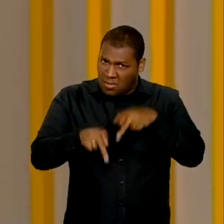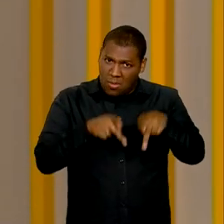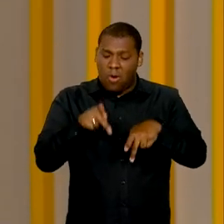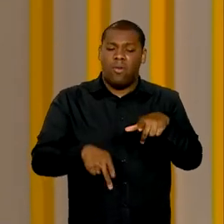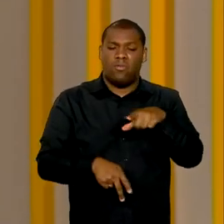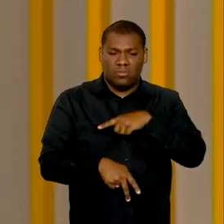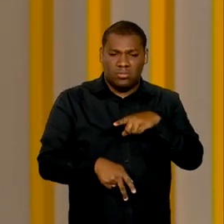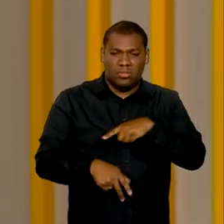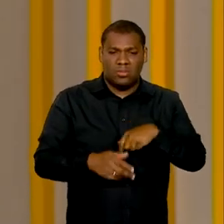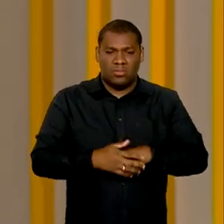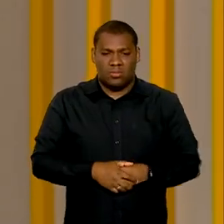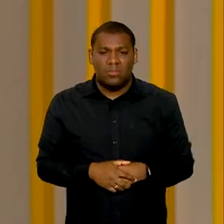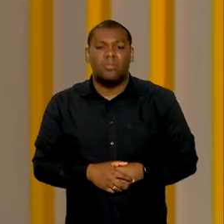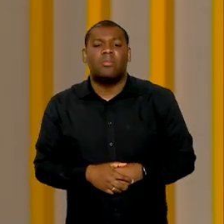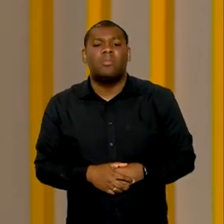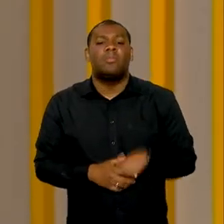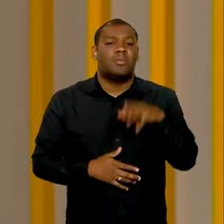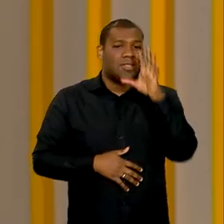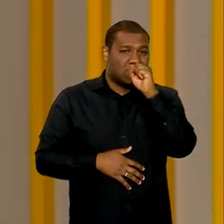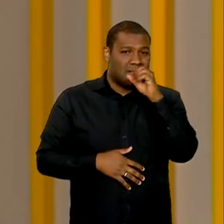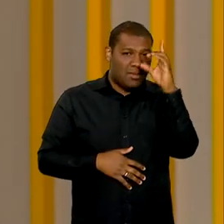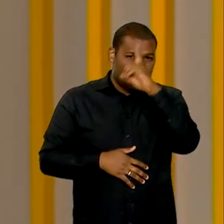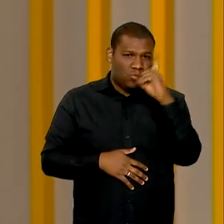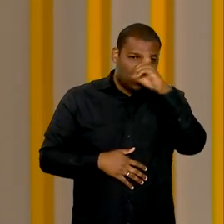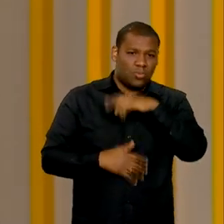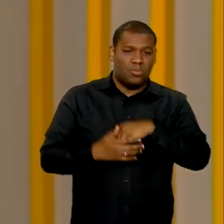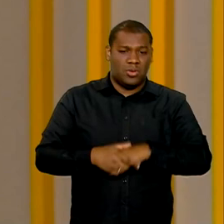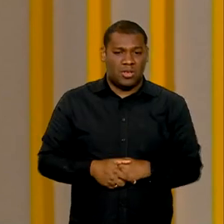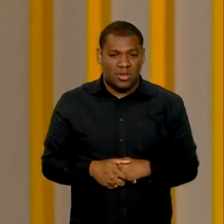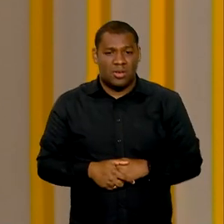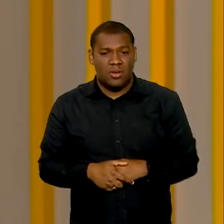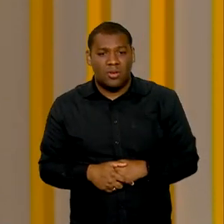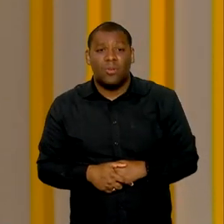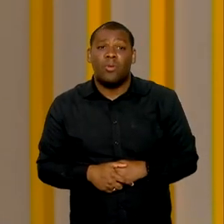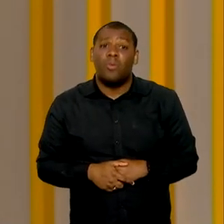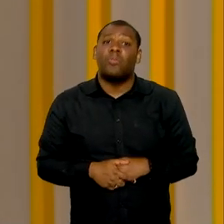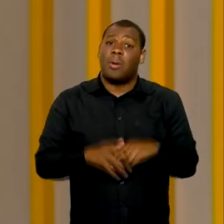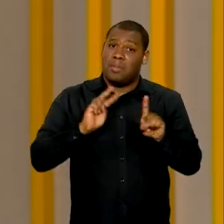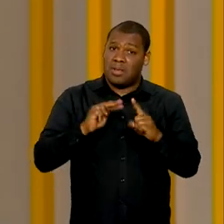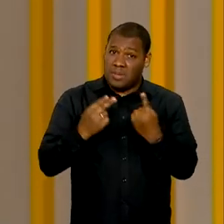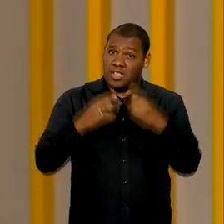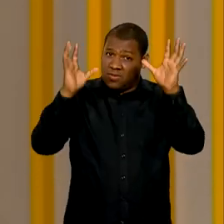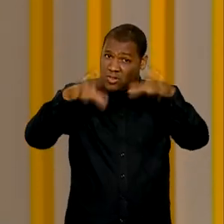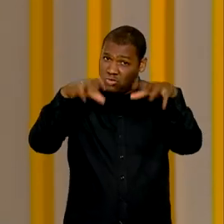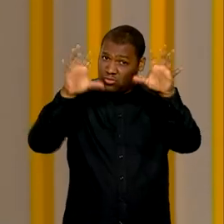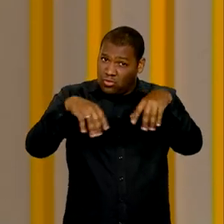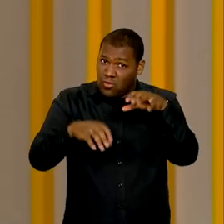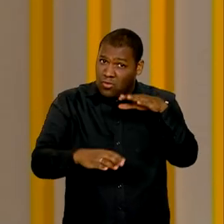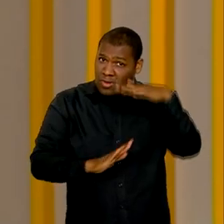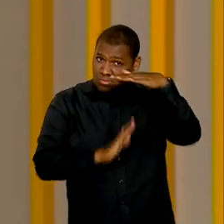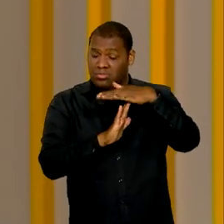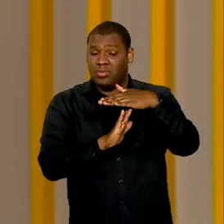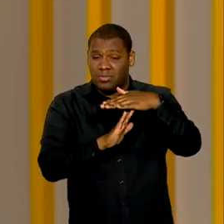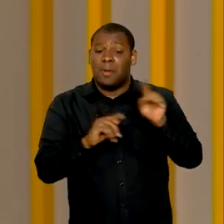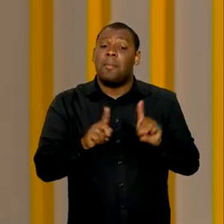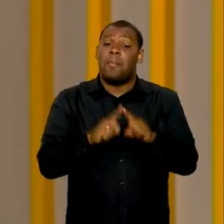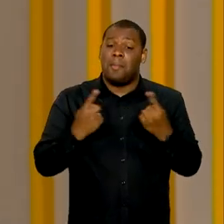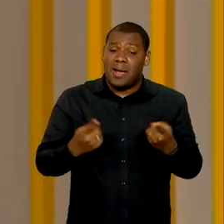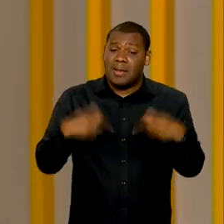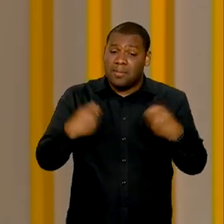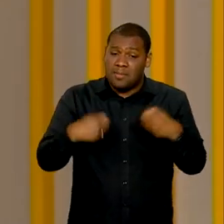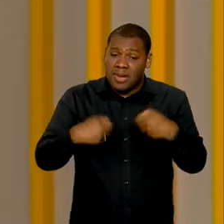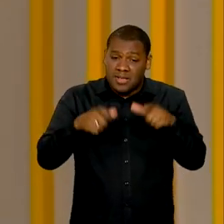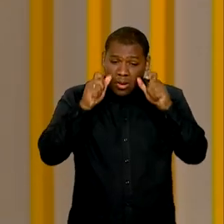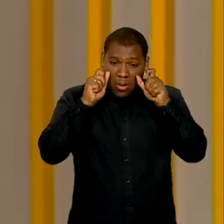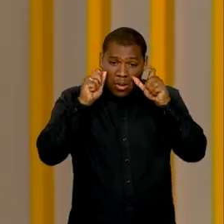uma previsão no final de semana, a chuva vai dar uma pequena trégua, mas a gente deve levar em consideração também que o